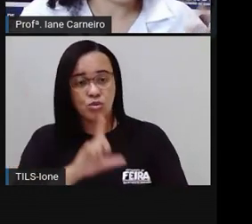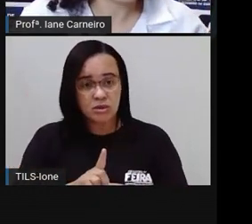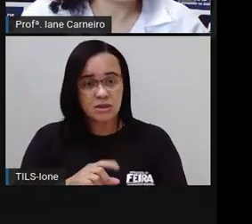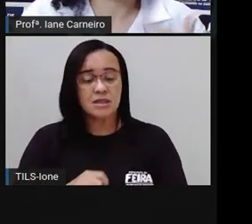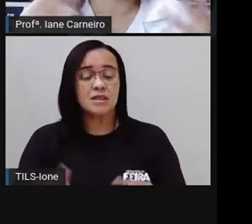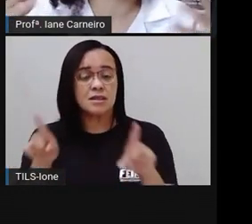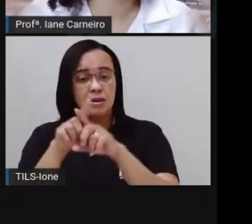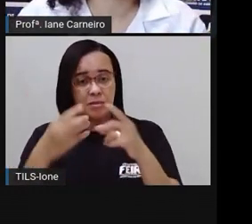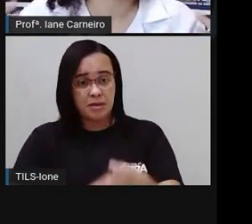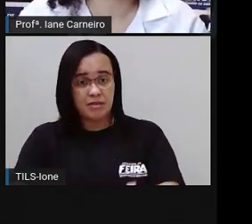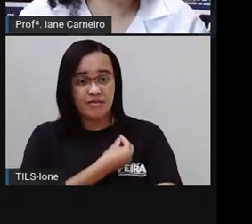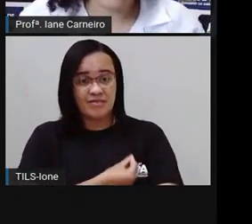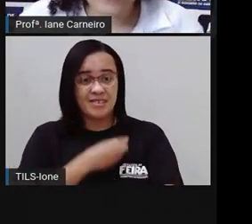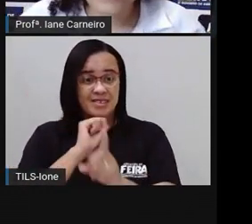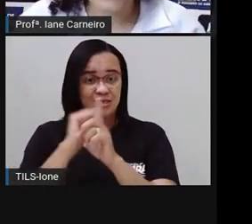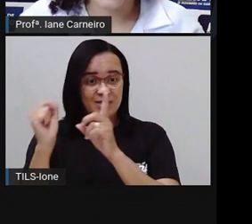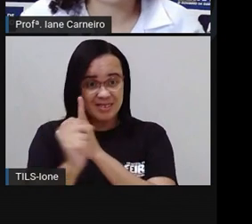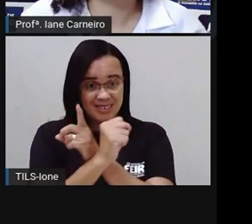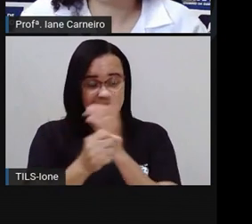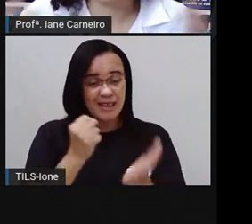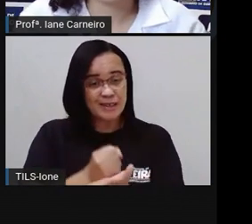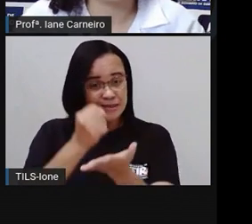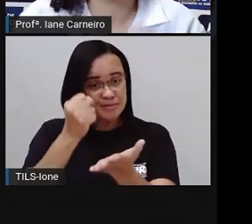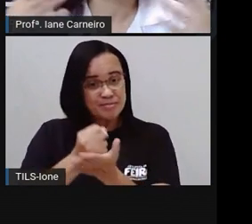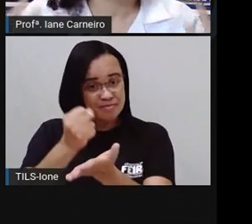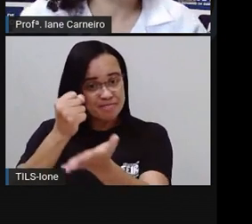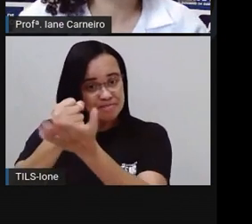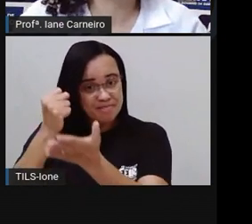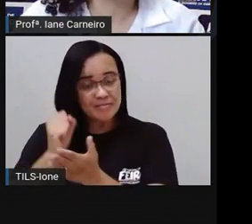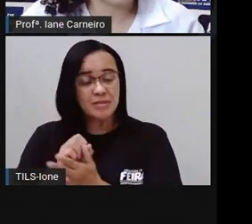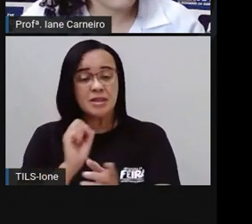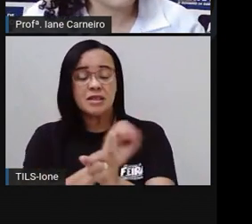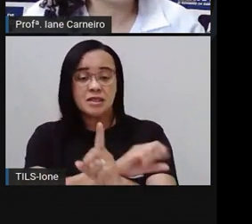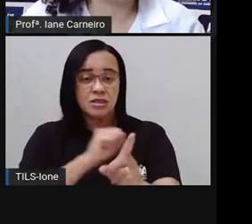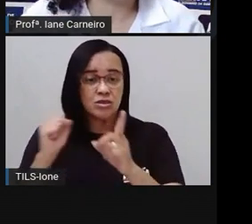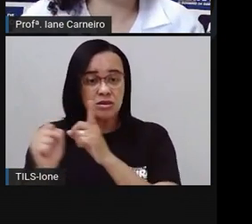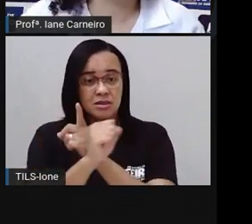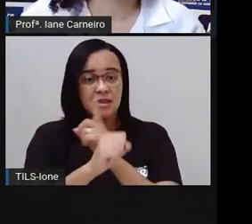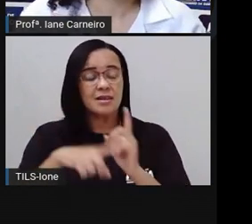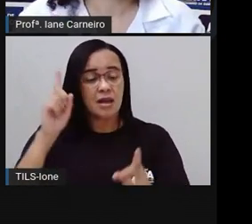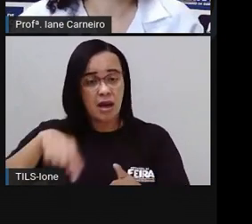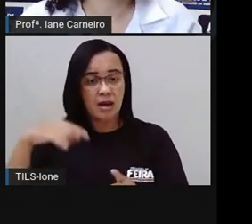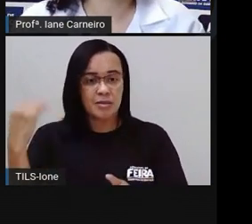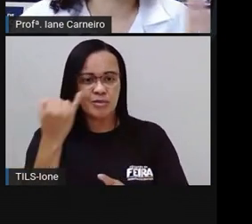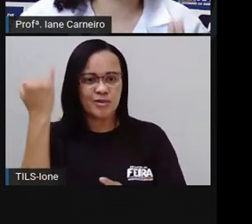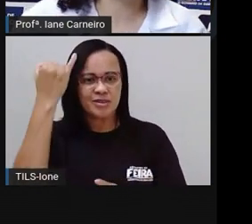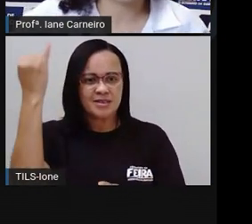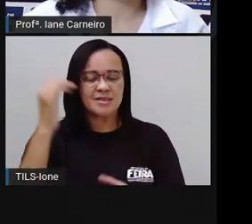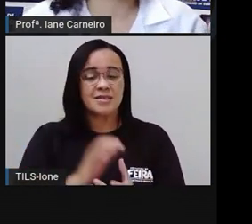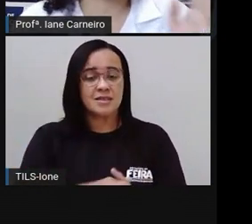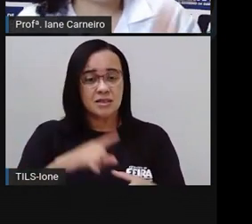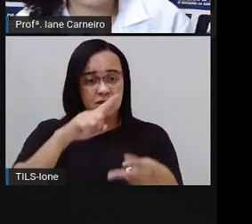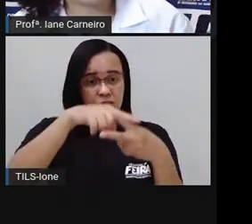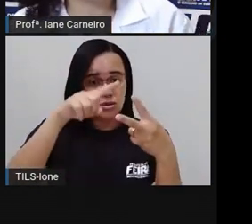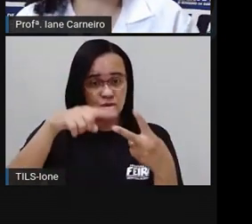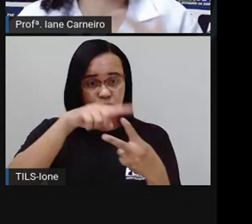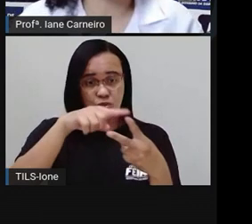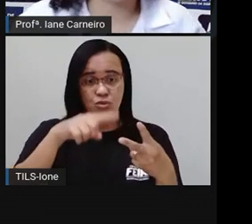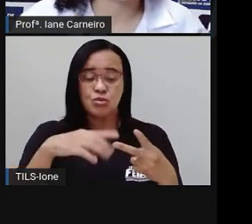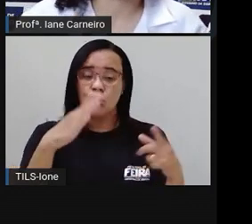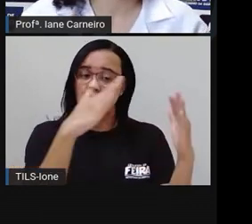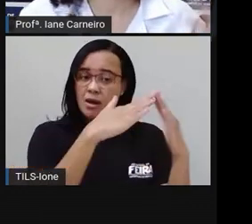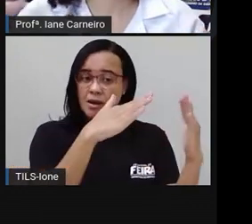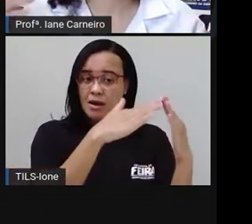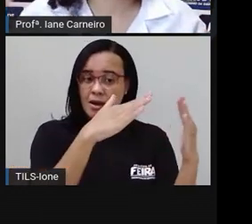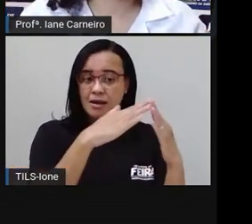sociedade, né? Para contribuir com a sociedade. Então, a escola é muito importante, né? Então, esses dois lugares, a casa e a